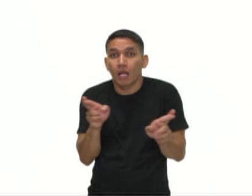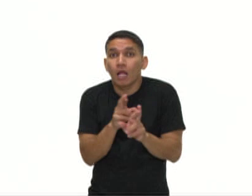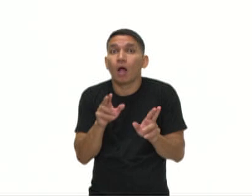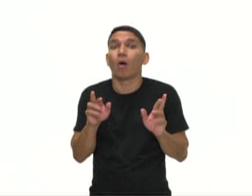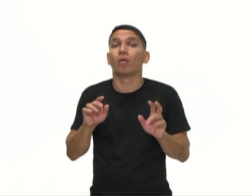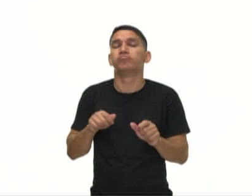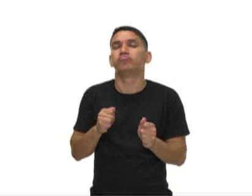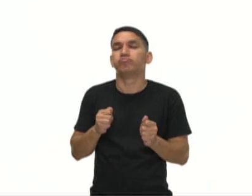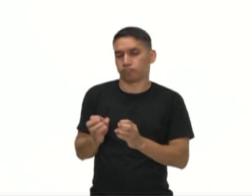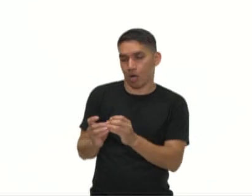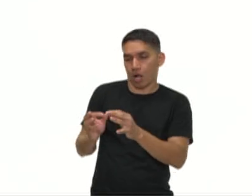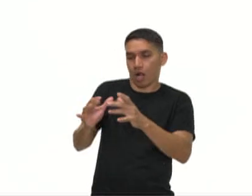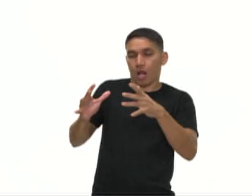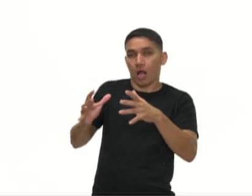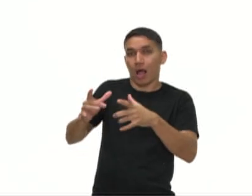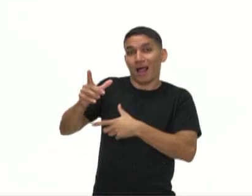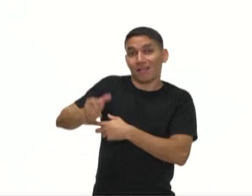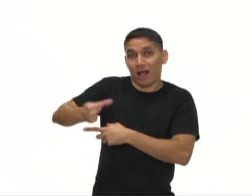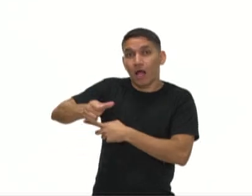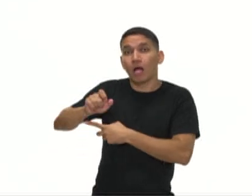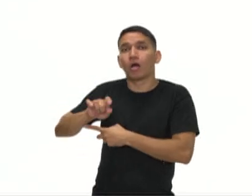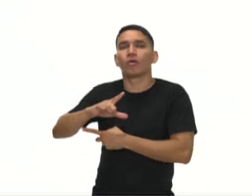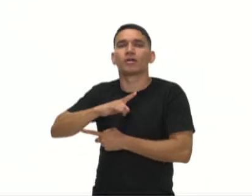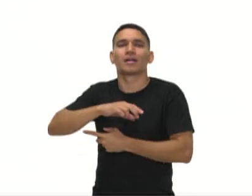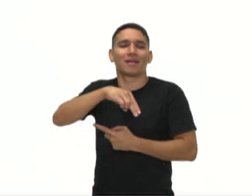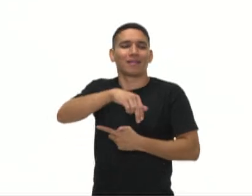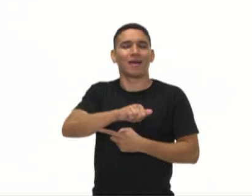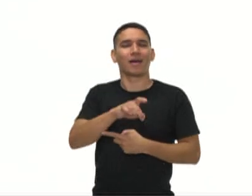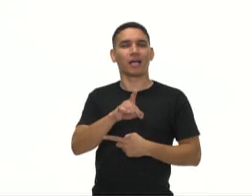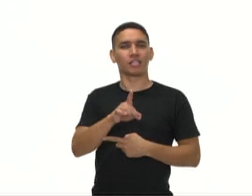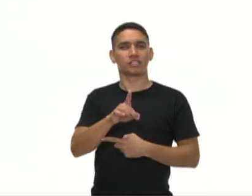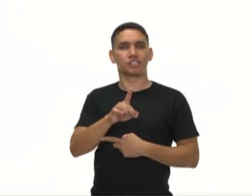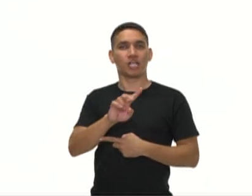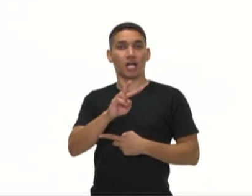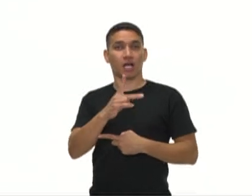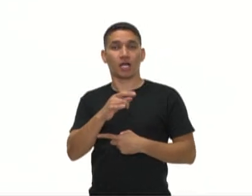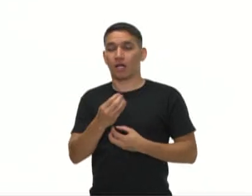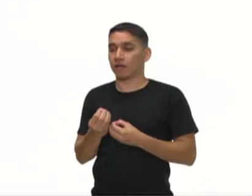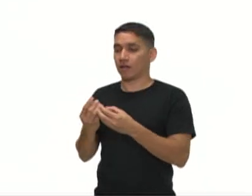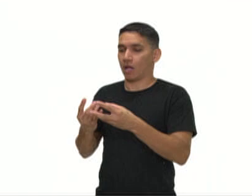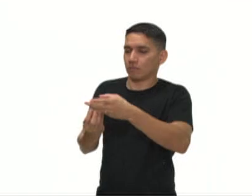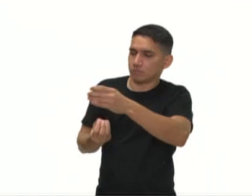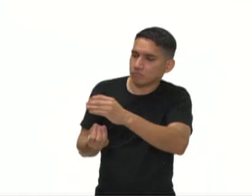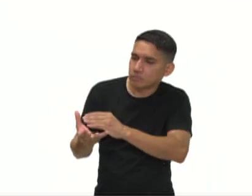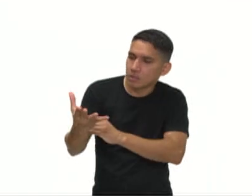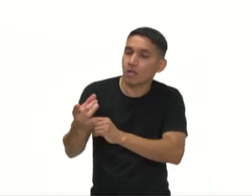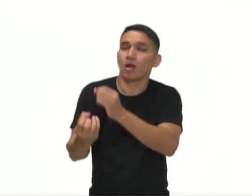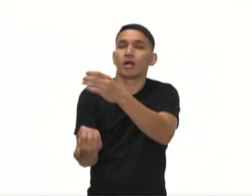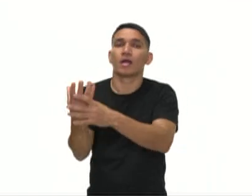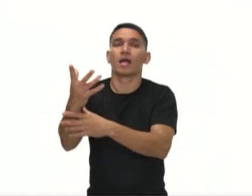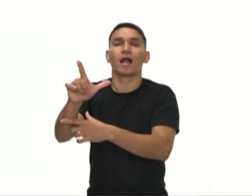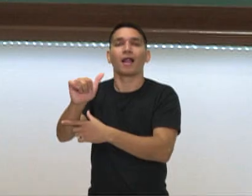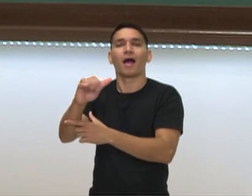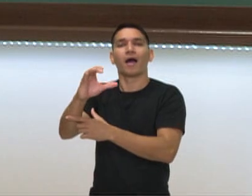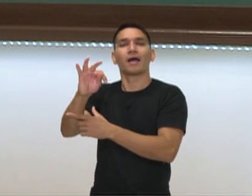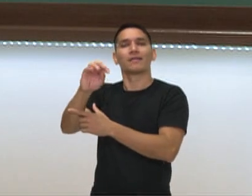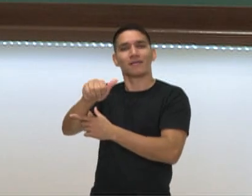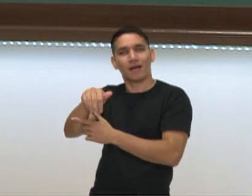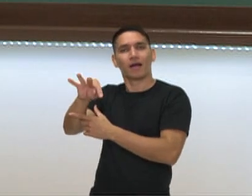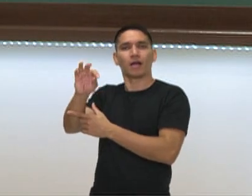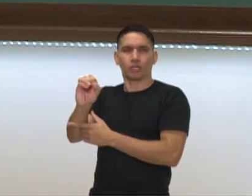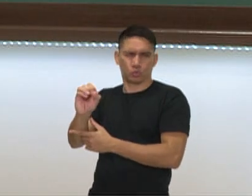lática, o NADH transfere seus elétrons diretamente ao piruvato, gerando lactato comum um subproduto,